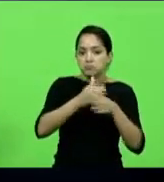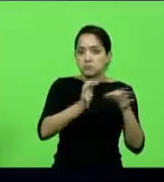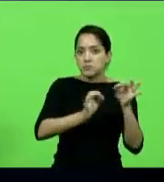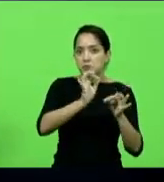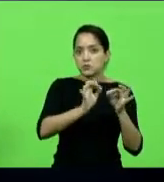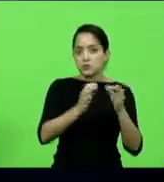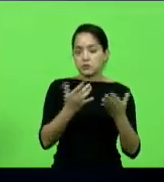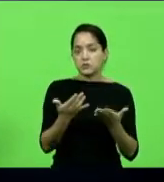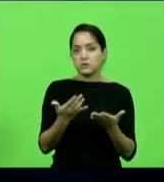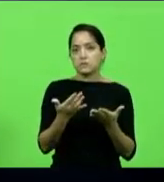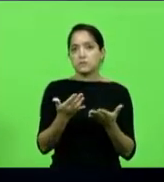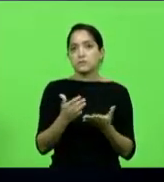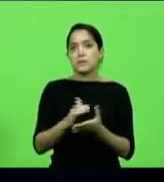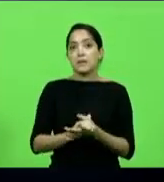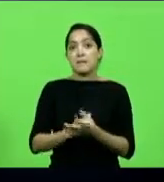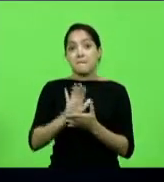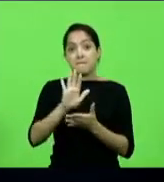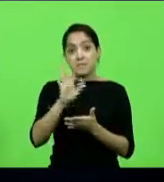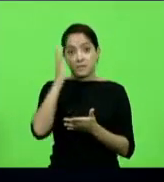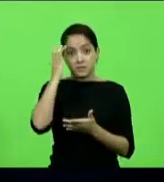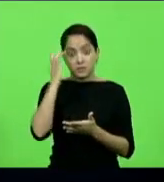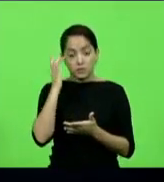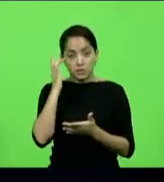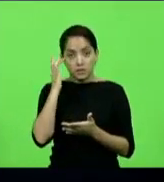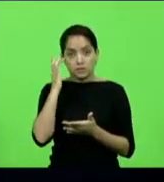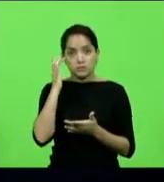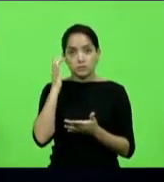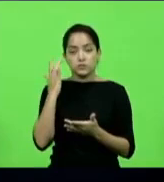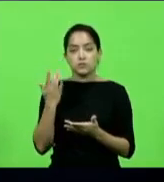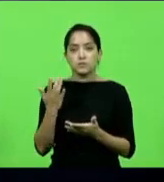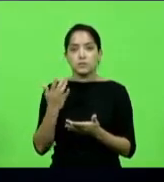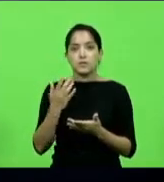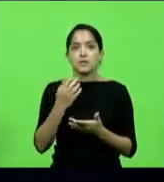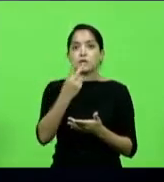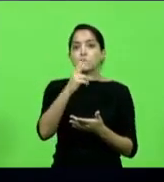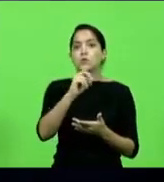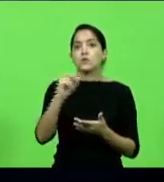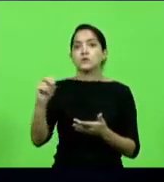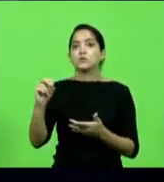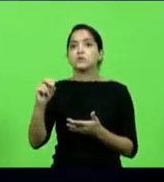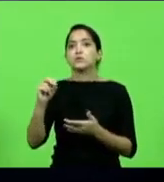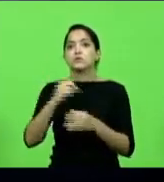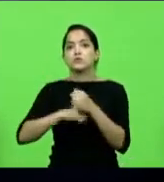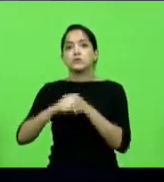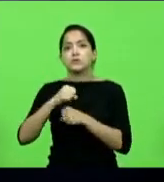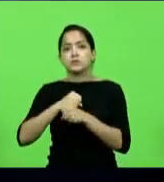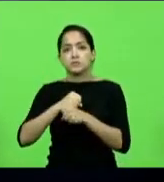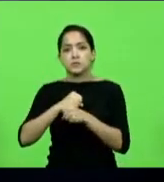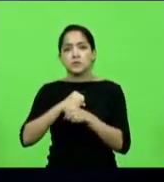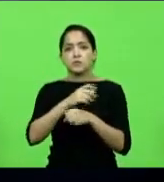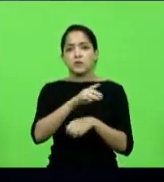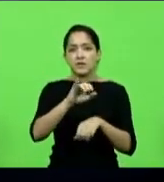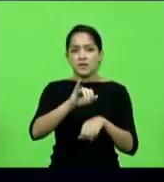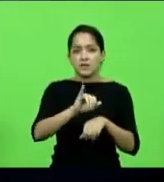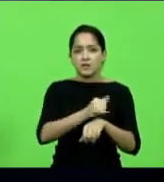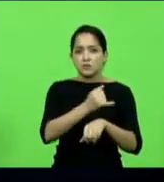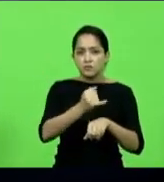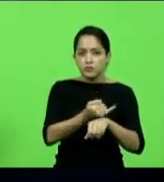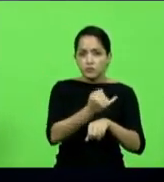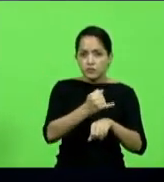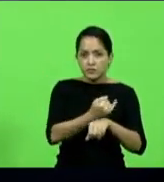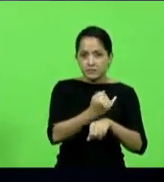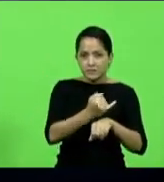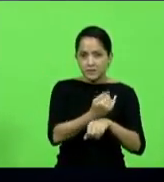Então, só acho que no ano de 2000, quem é da cidade de Joinville, quem é da região norte de Santa Catarina,